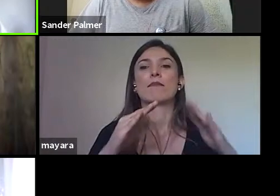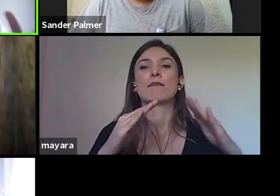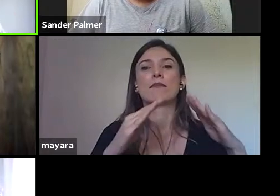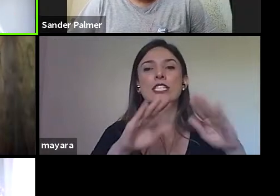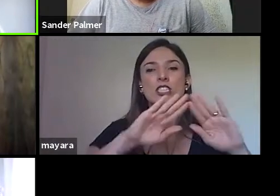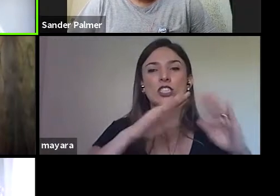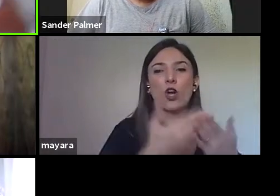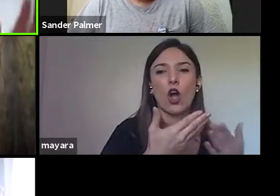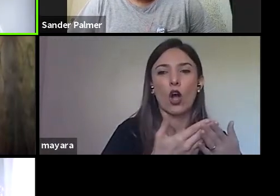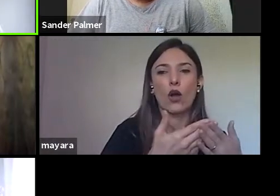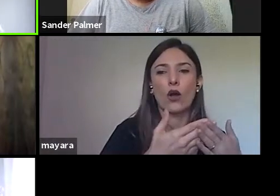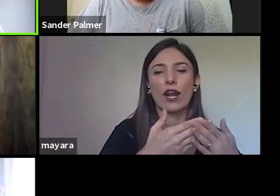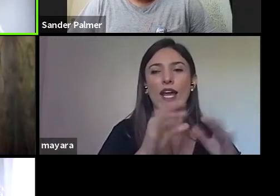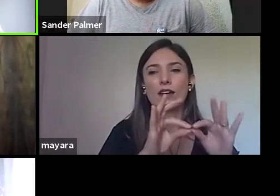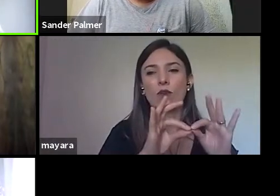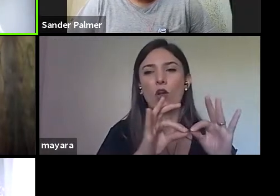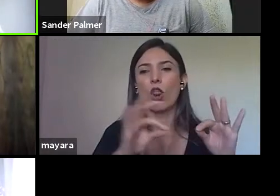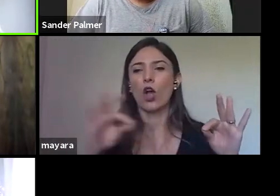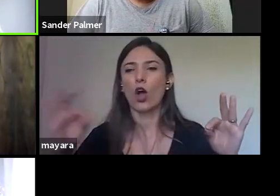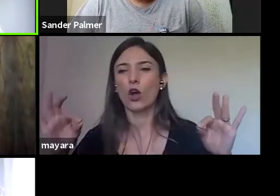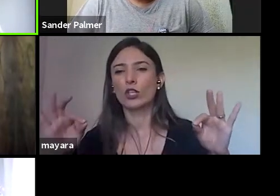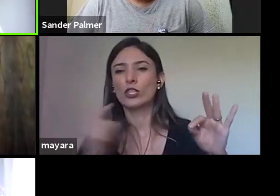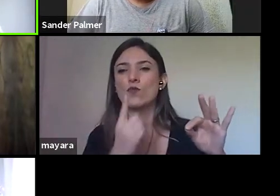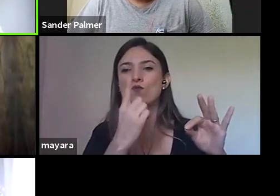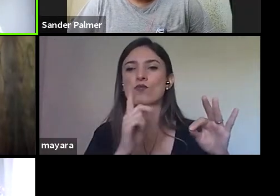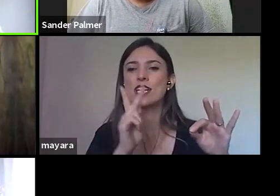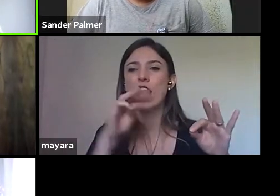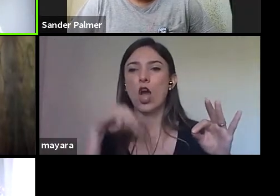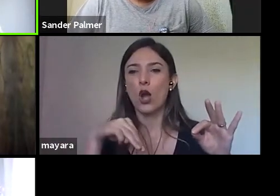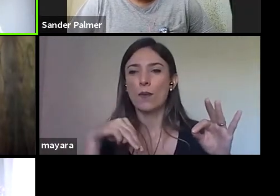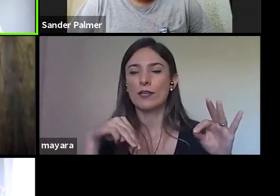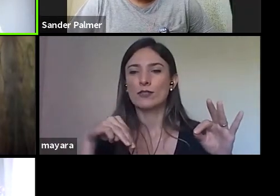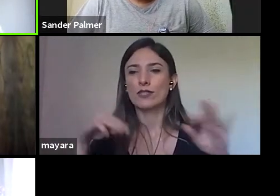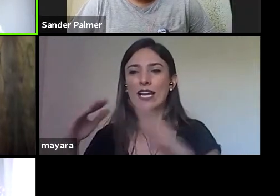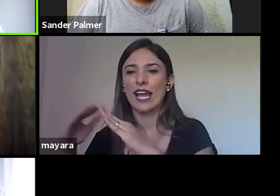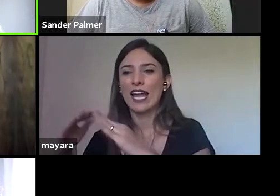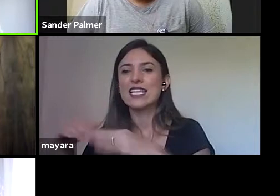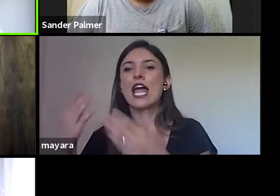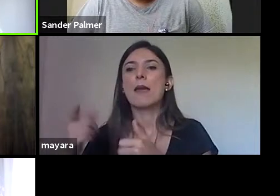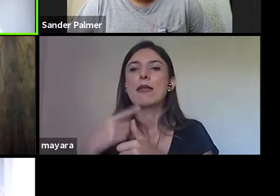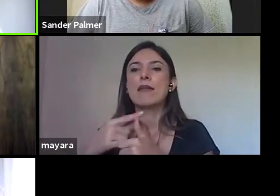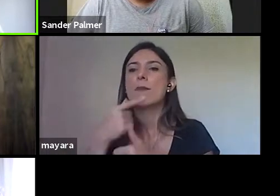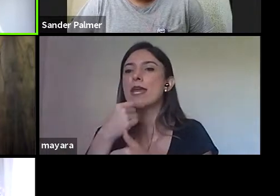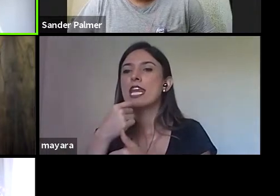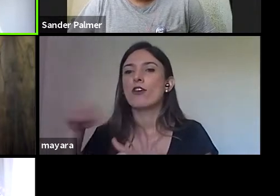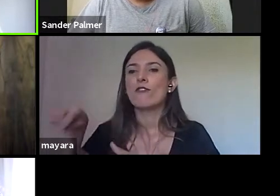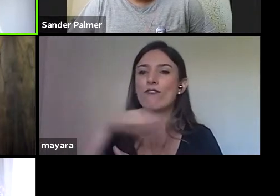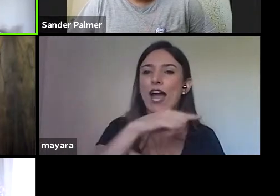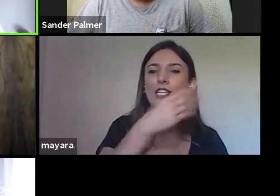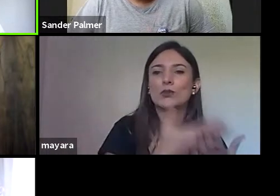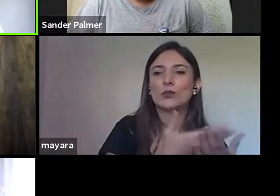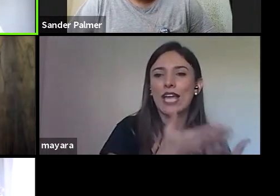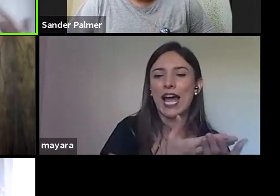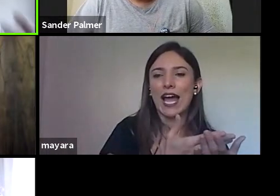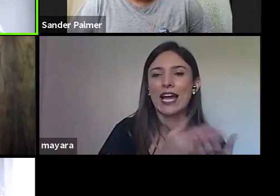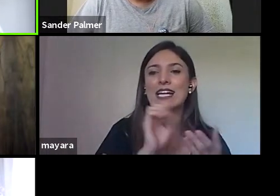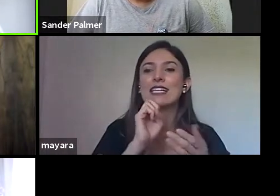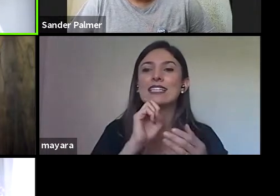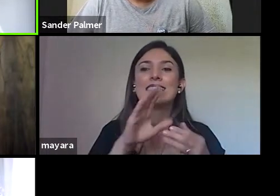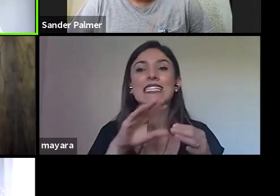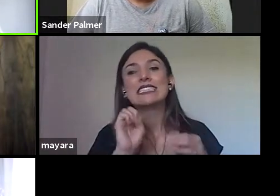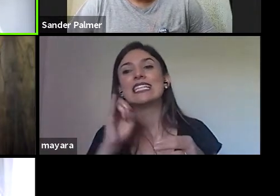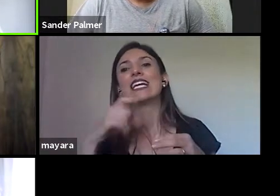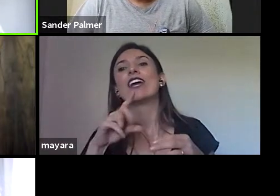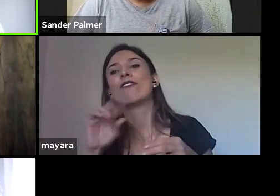Fora disso, não precisava ir. Então, você tem essa coisa das viagens, aí tem muita coisa, crônica, tem muitos